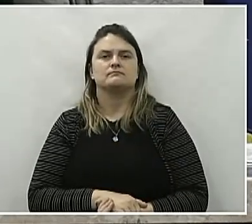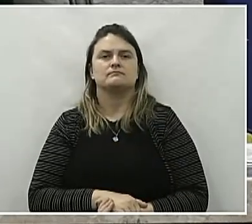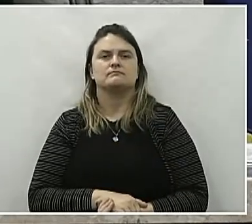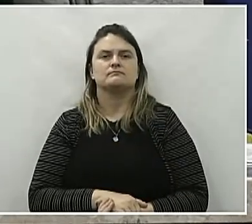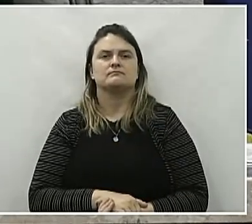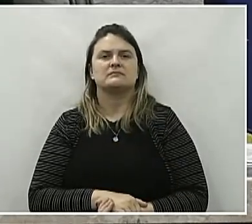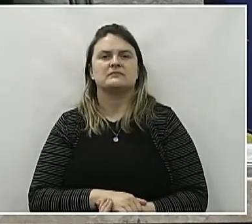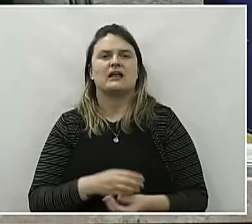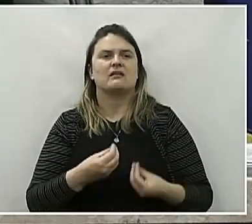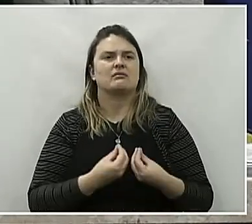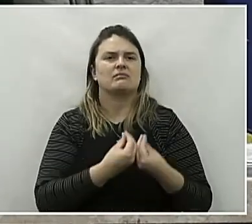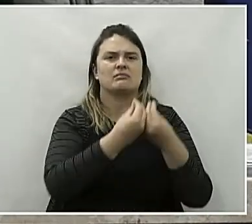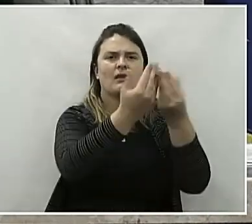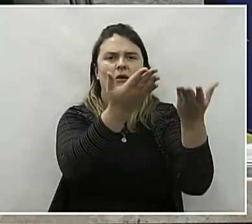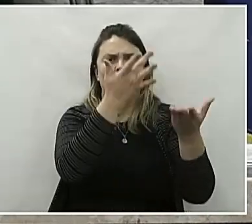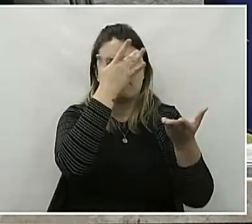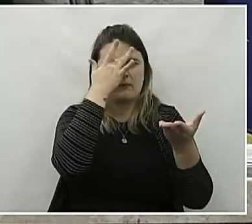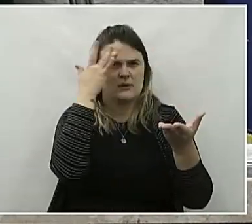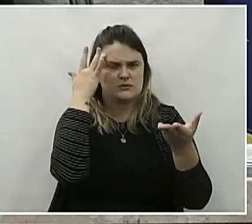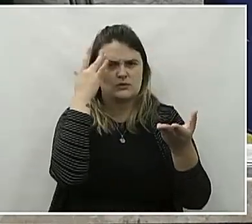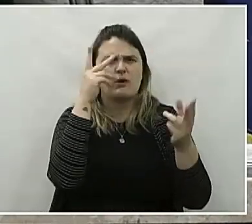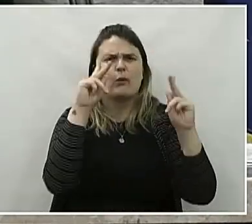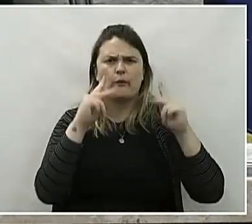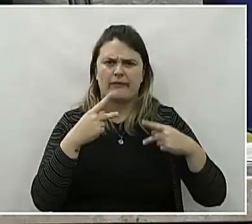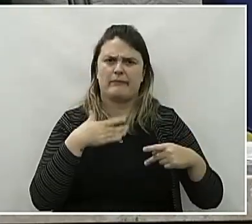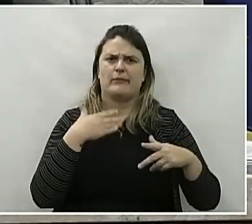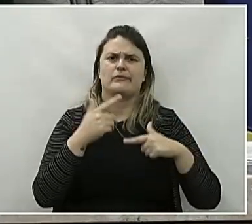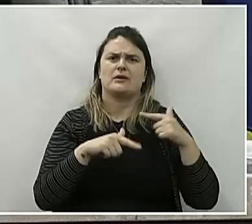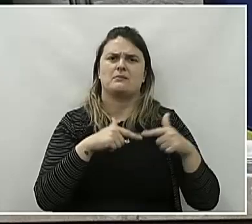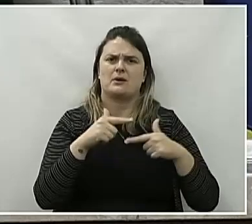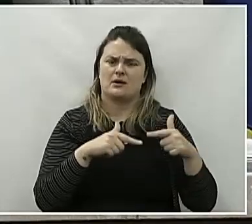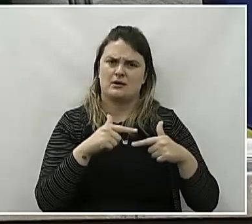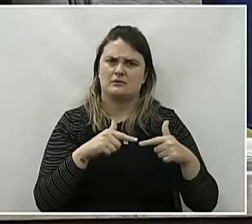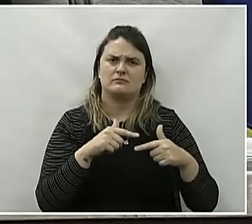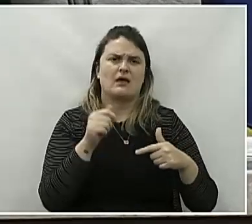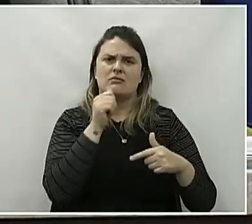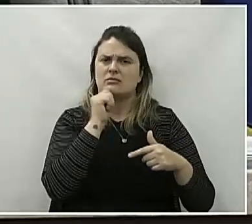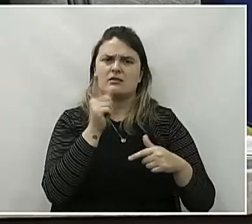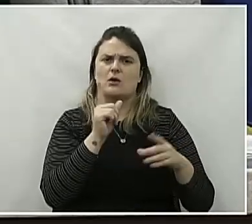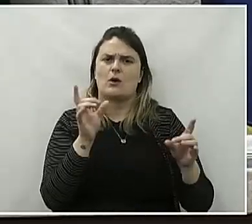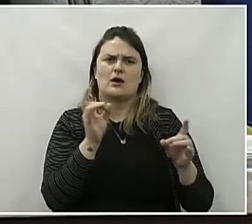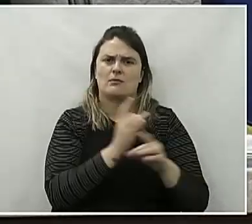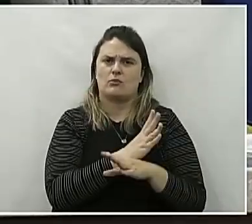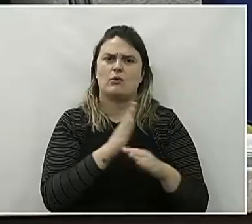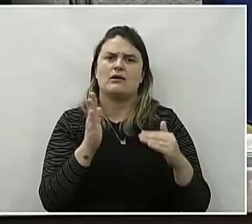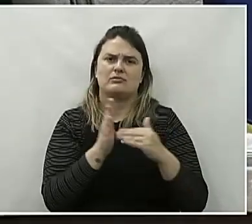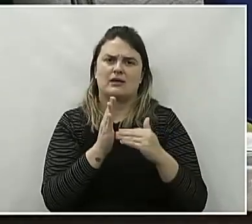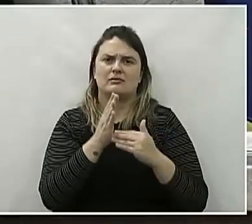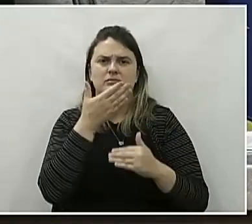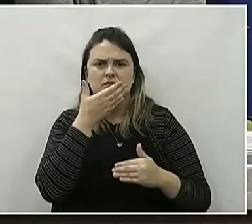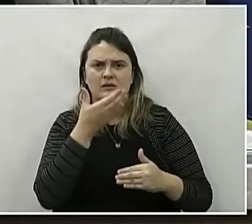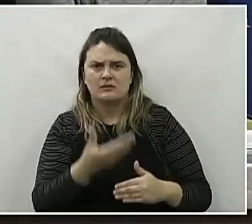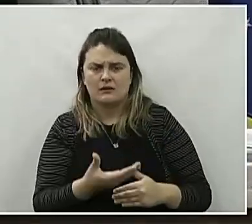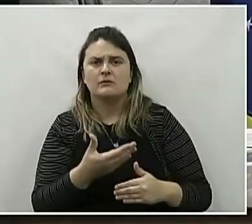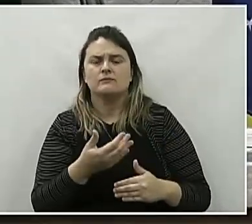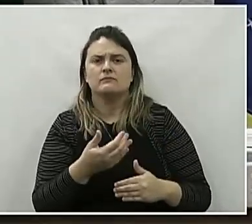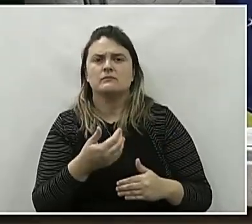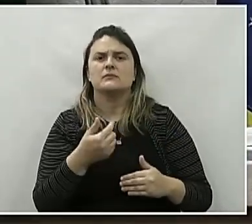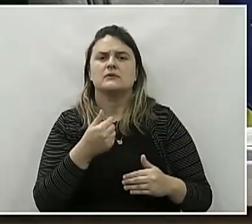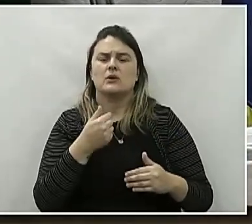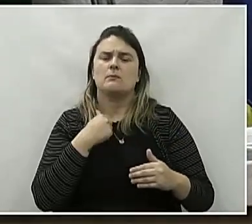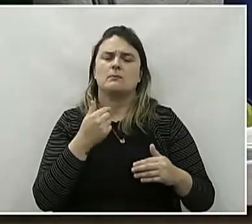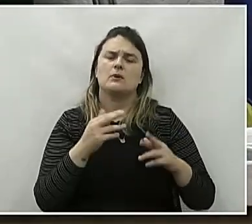as pessoas reconheceram o nosso trabalho até aqui. Ainda não acabou, o nosso mandato fica até dezembro e estamos aqui para